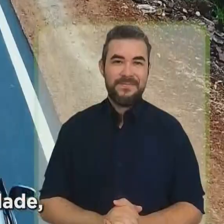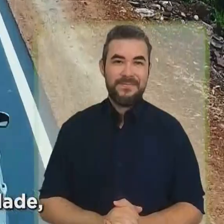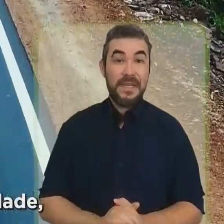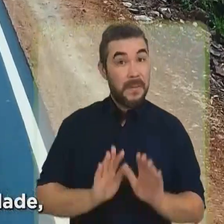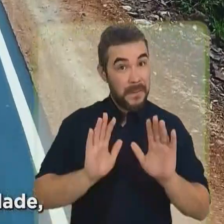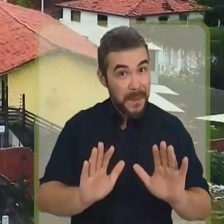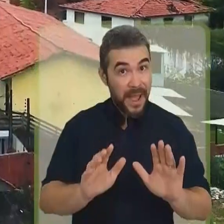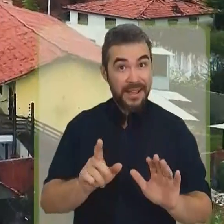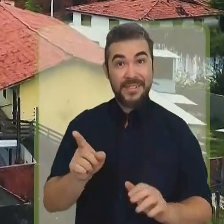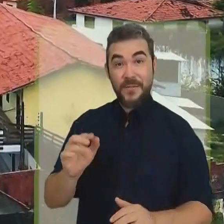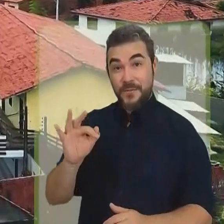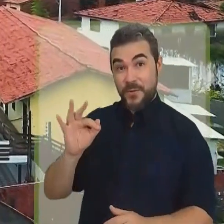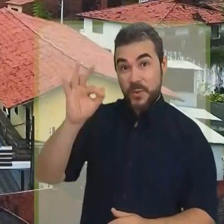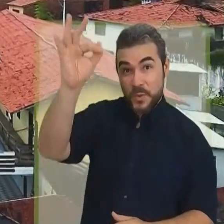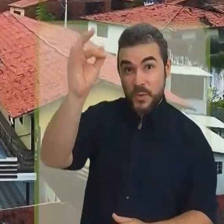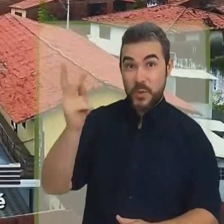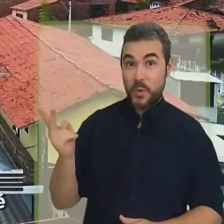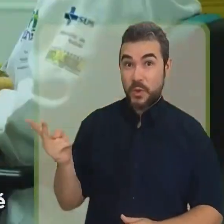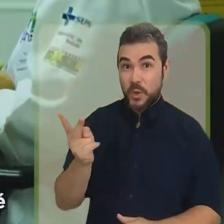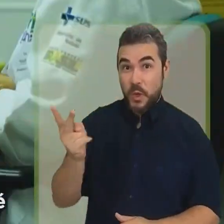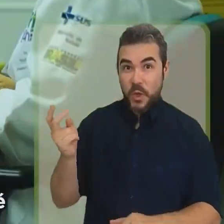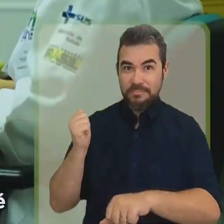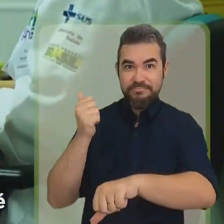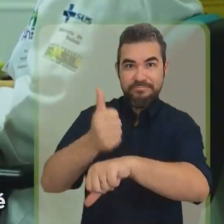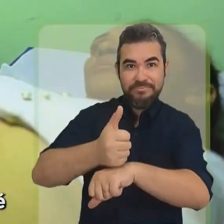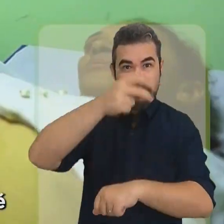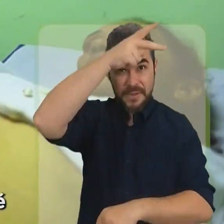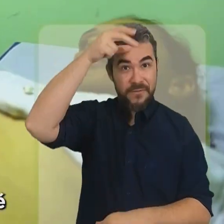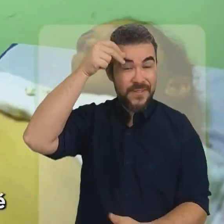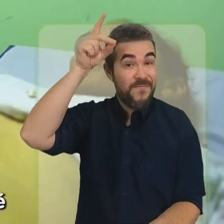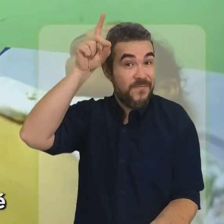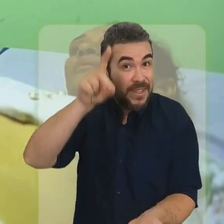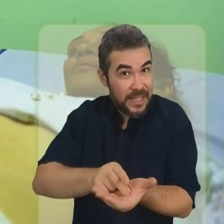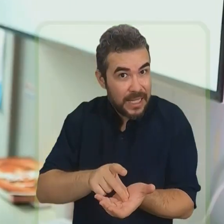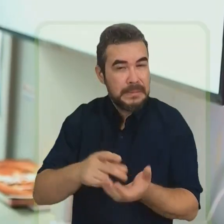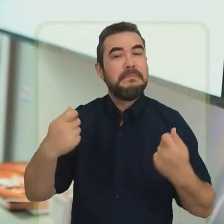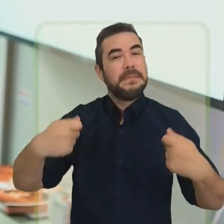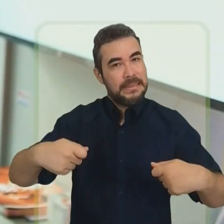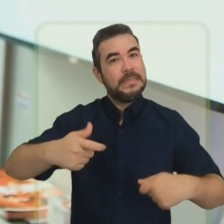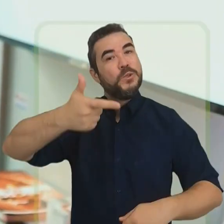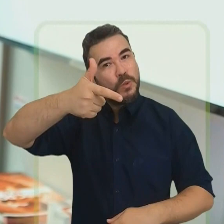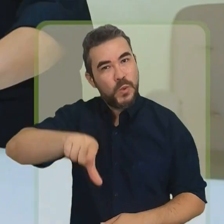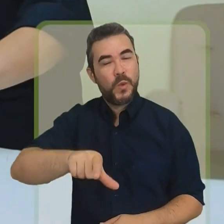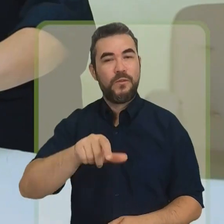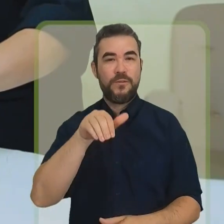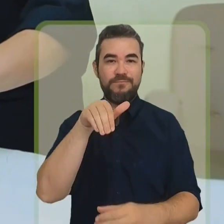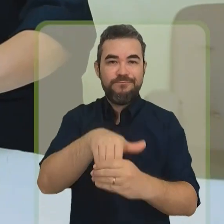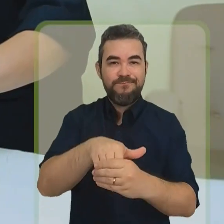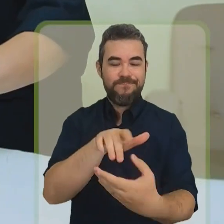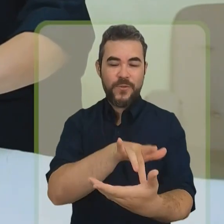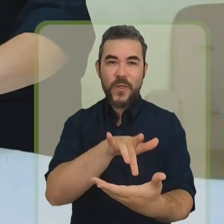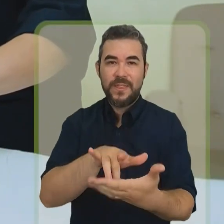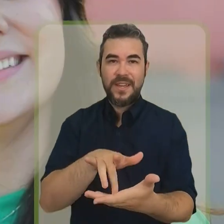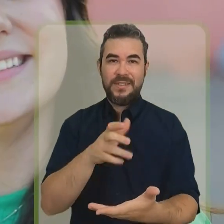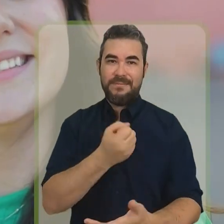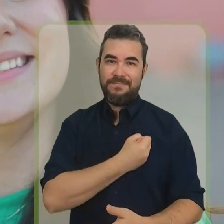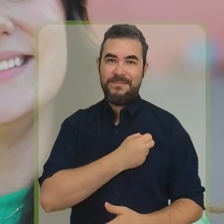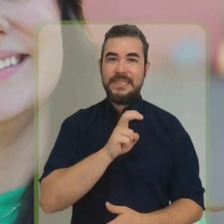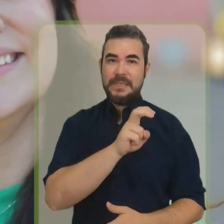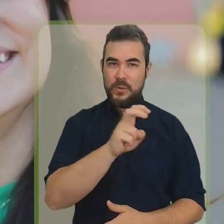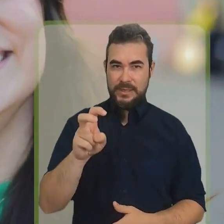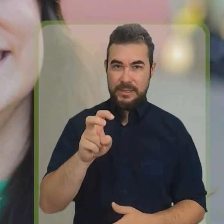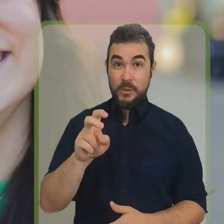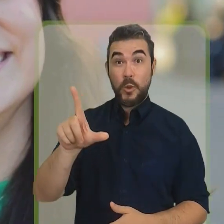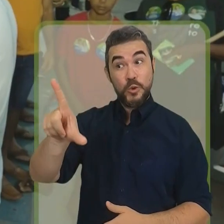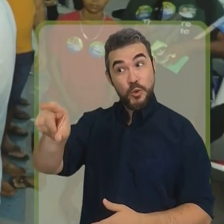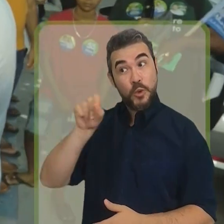realidade, precisamos novamente reafirmar o nosso voto com fé e convicção na mudança. É preciso escolher a